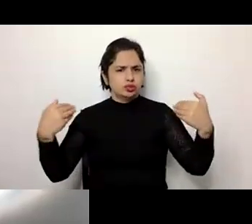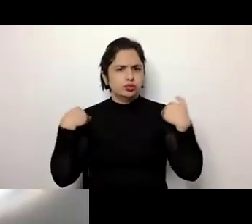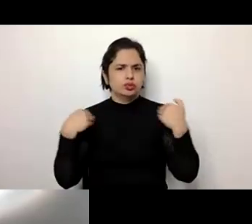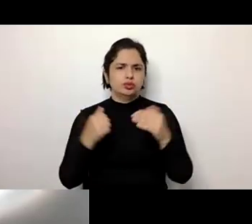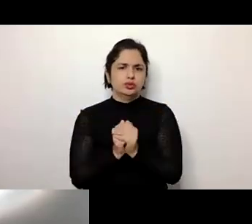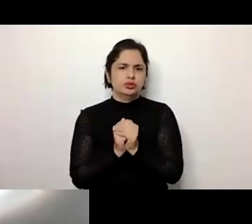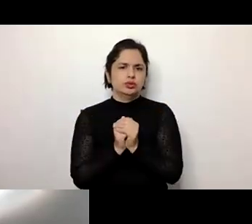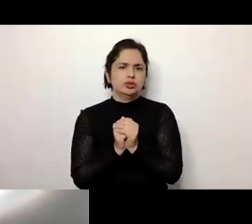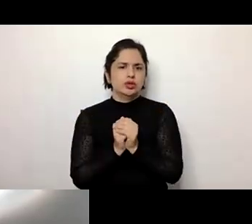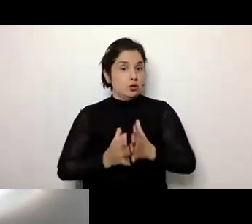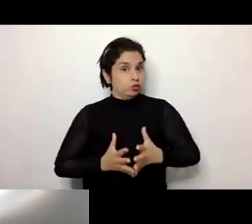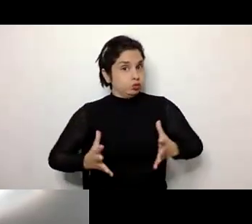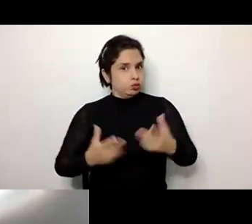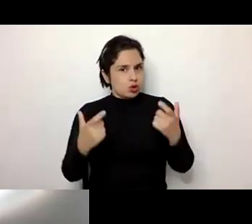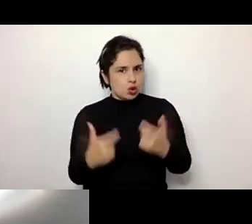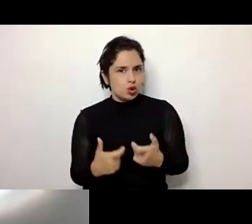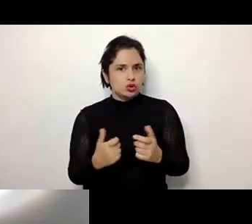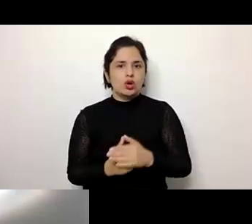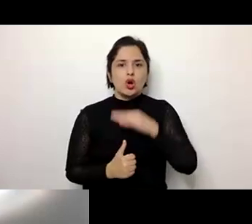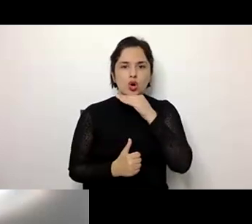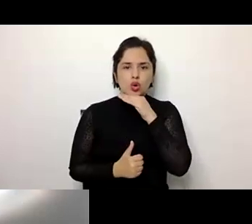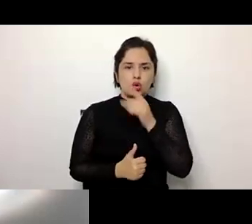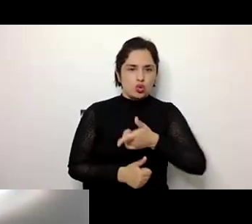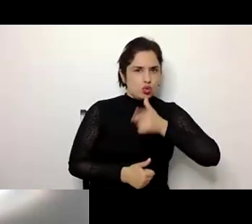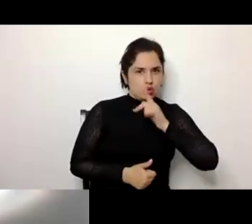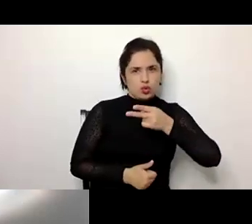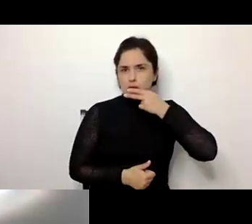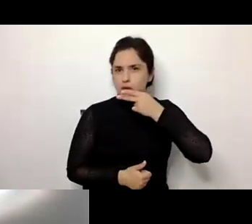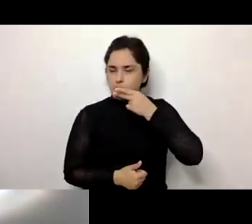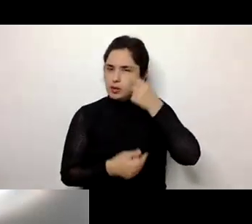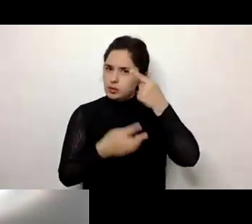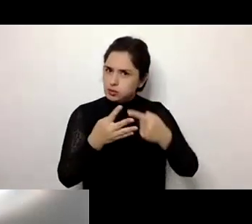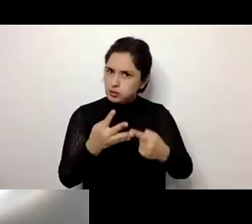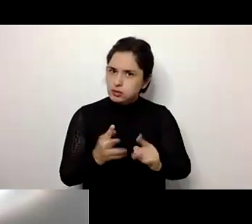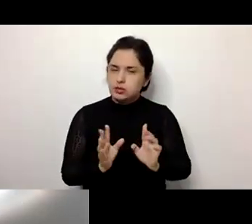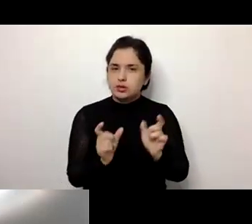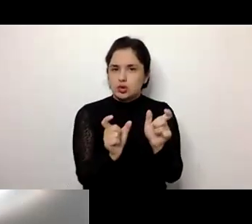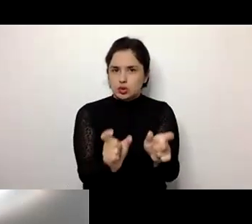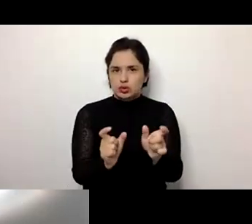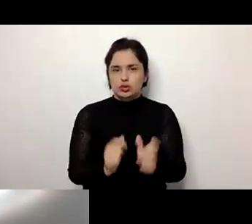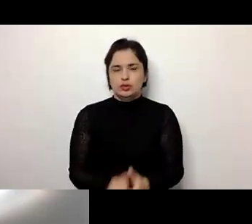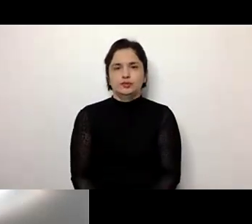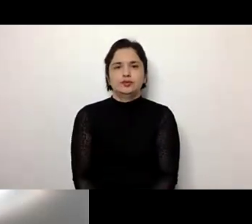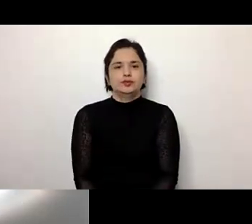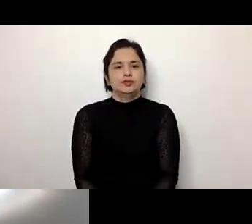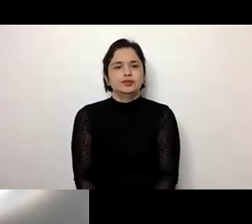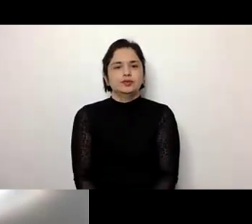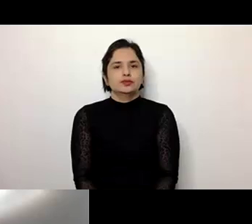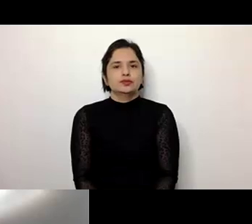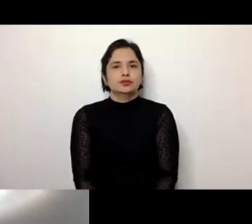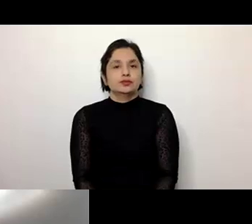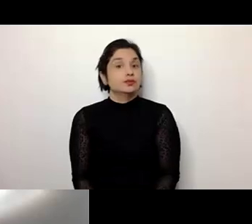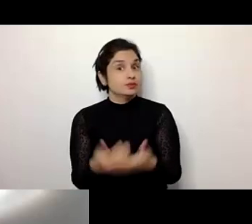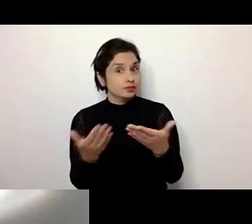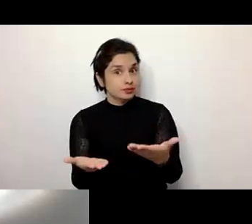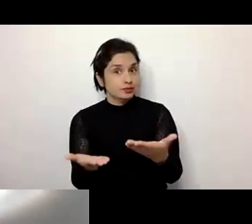a questão da obesidade, o uso do álcool, tabaco ou algum outro medicamento. Então, assim, o